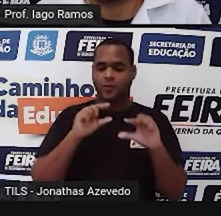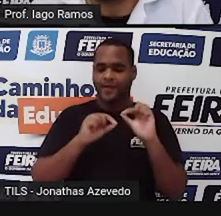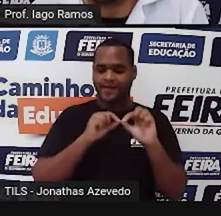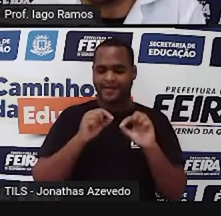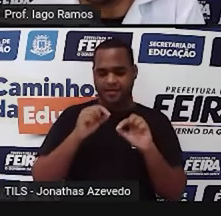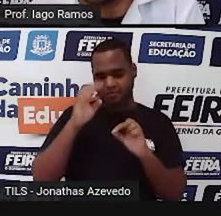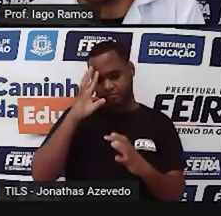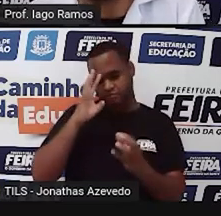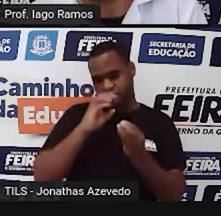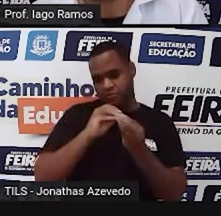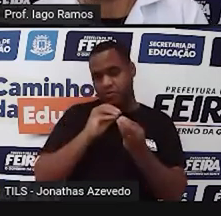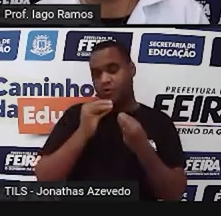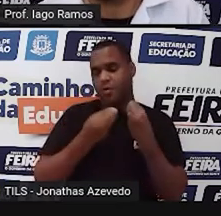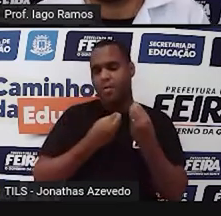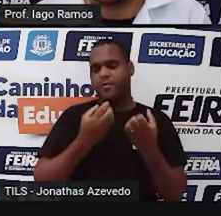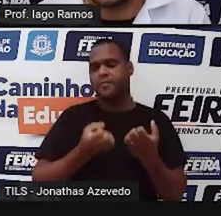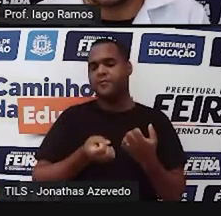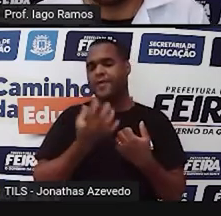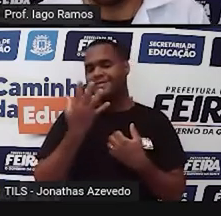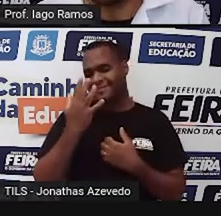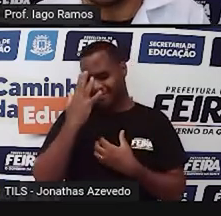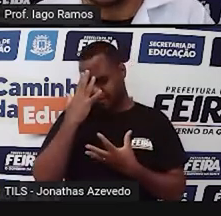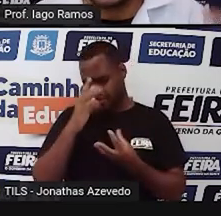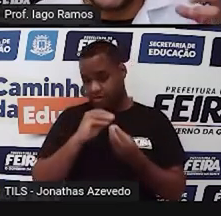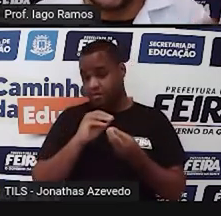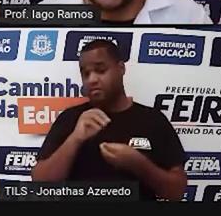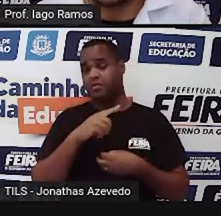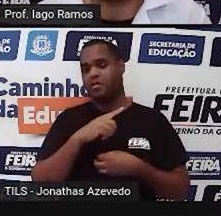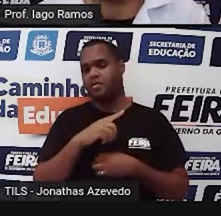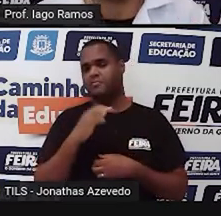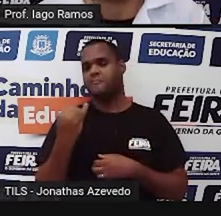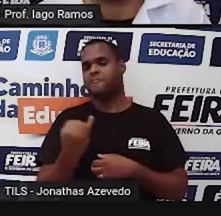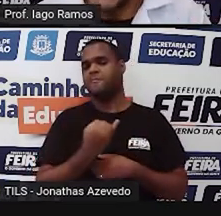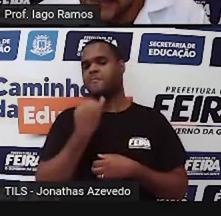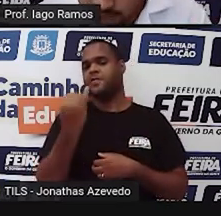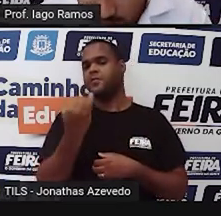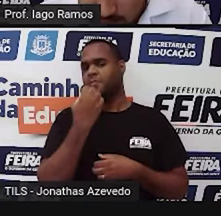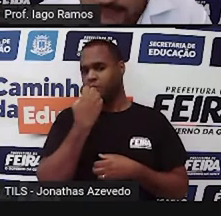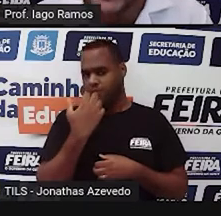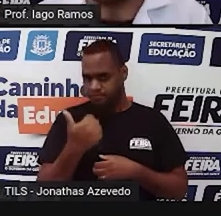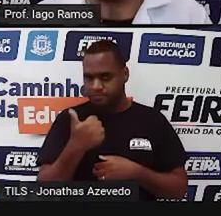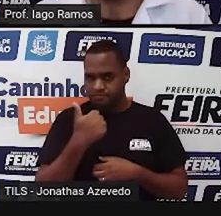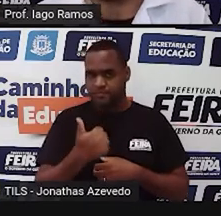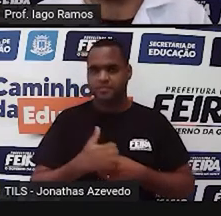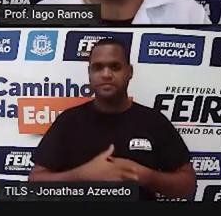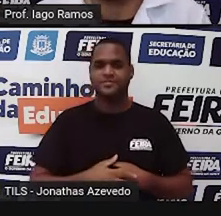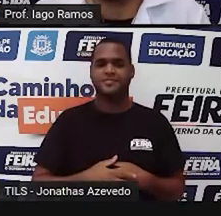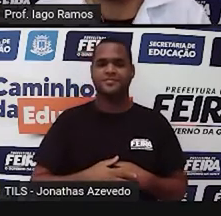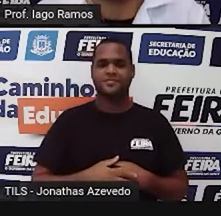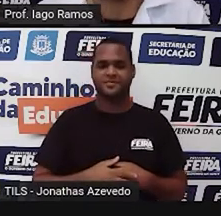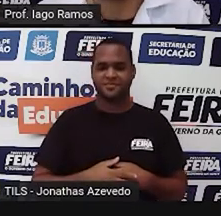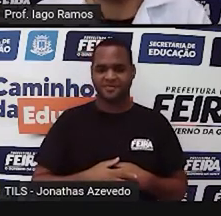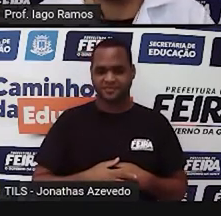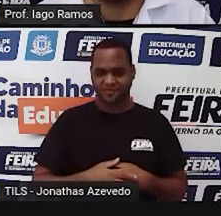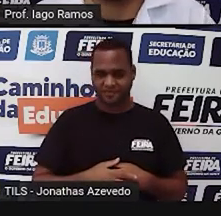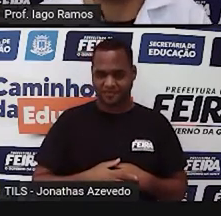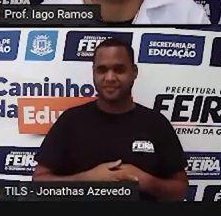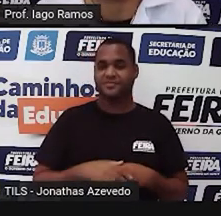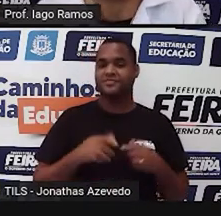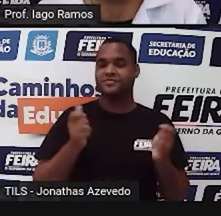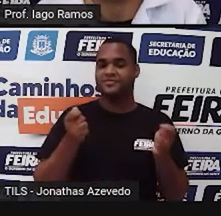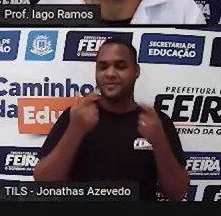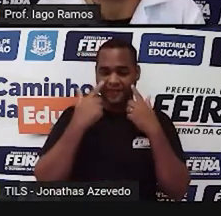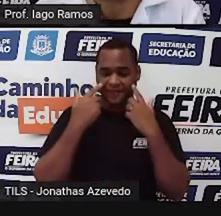as coisas, o quanto a gente tá entendendo as coisas. Tá bom? Isso é importante. Certo? Então vamos lá, vamos fazer assim, ó, agora